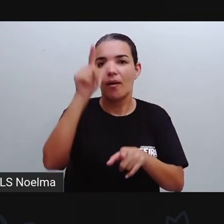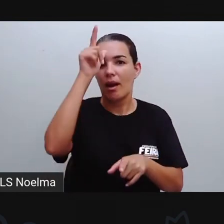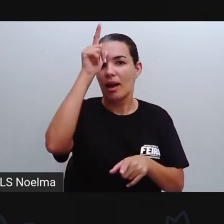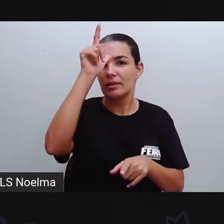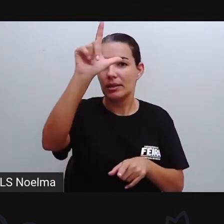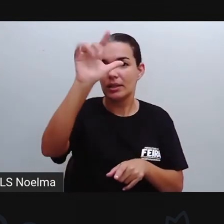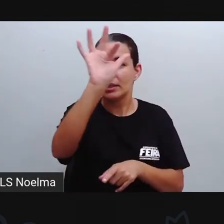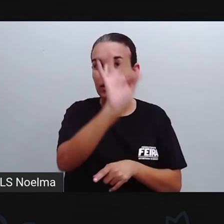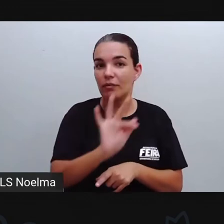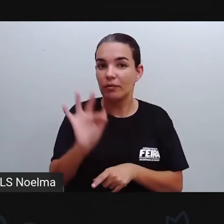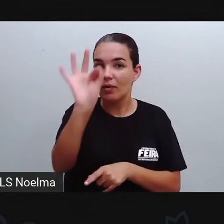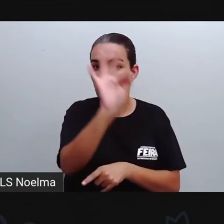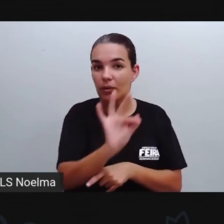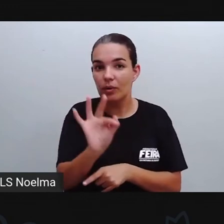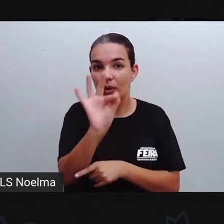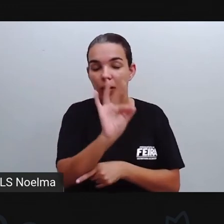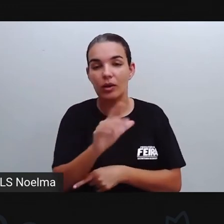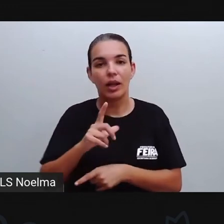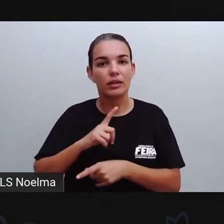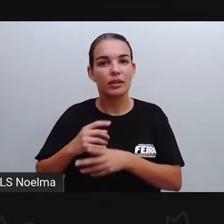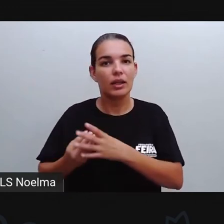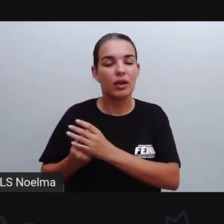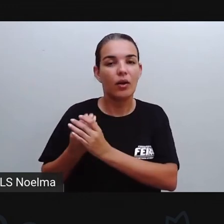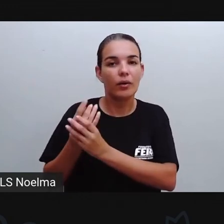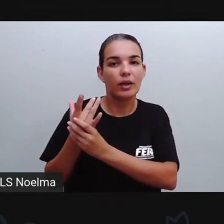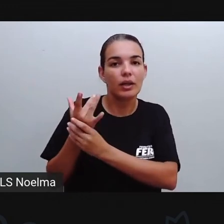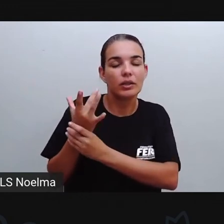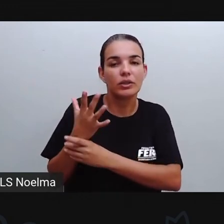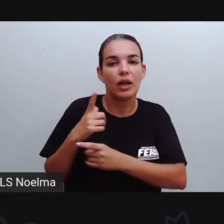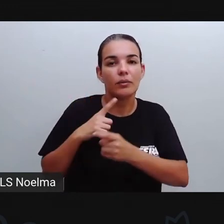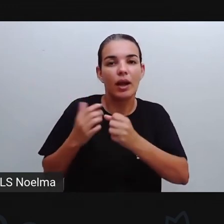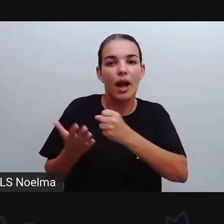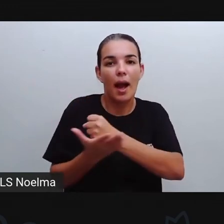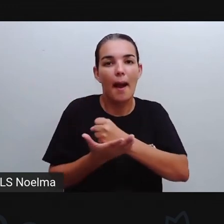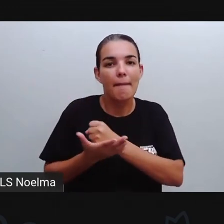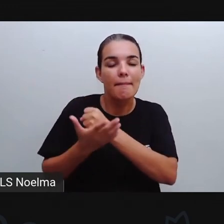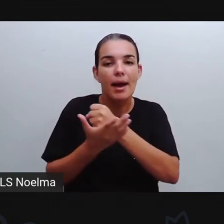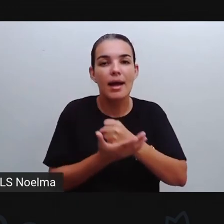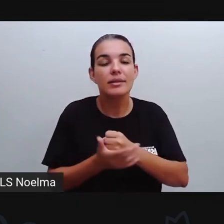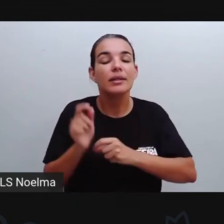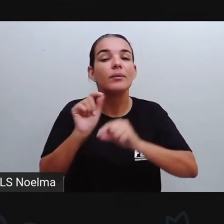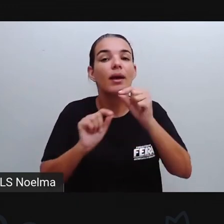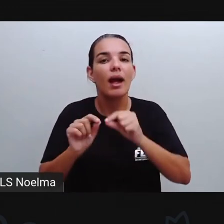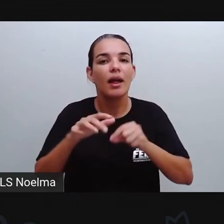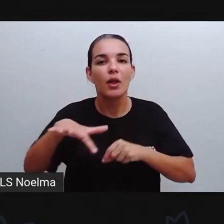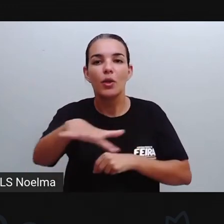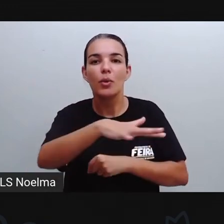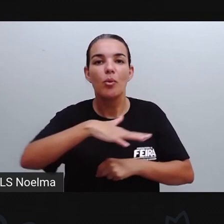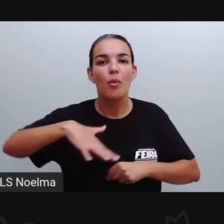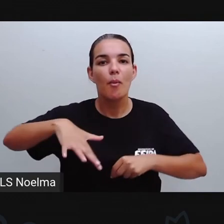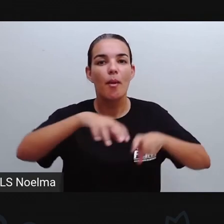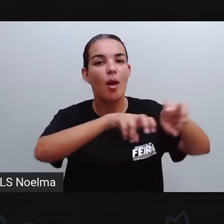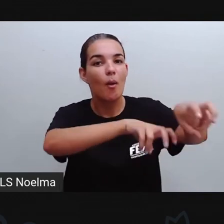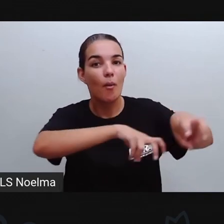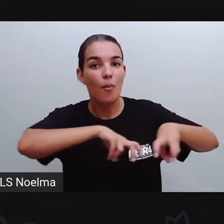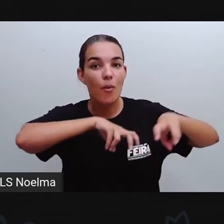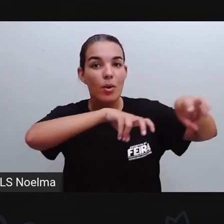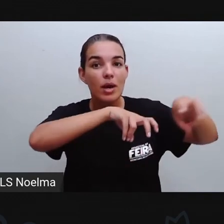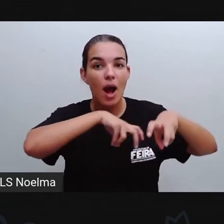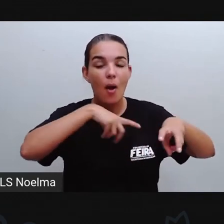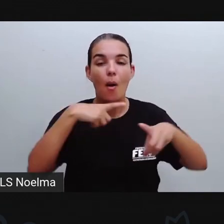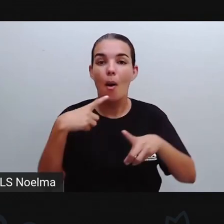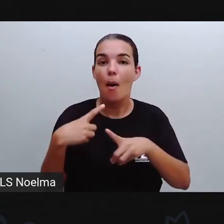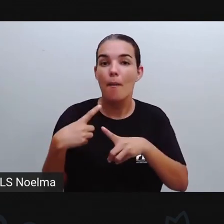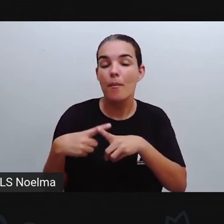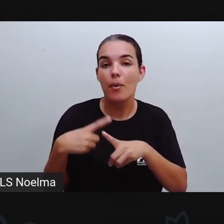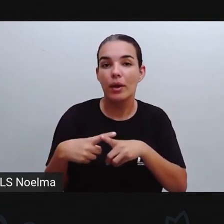Elas são construídas aí com base ali No meio rural, né? Justamente por conta dos acontecimentos, né?